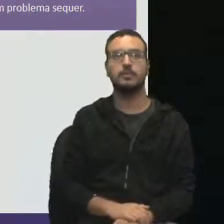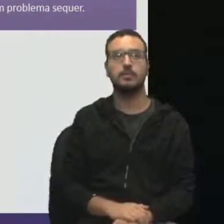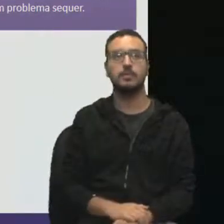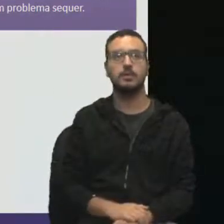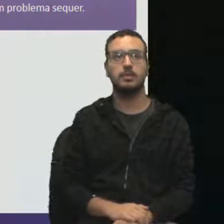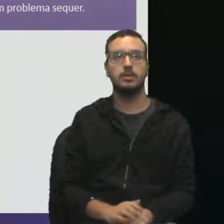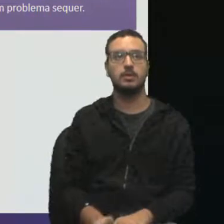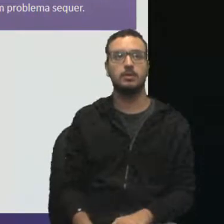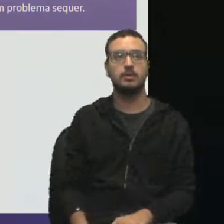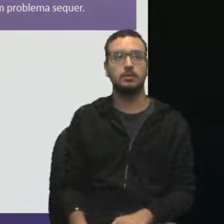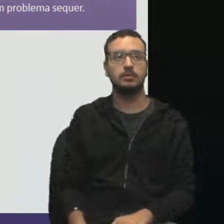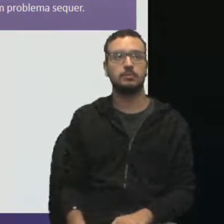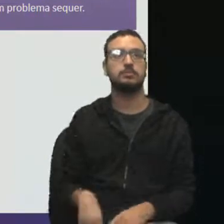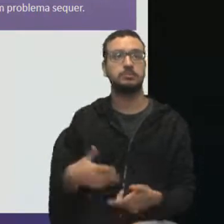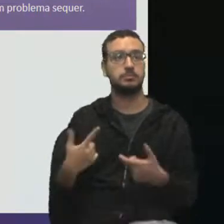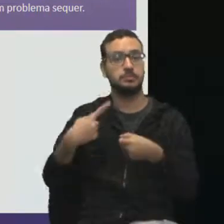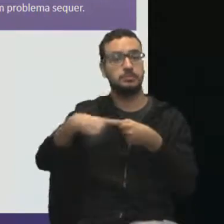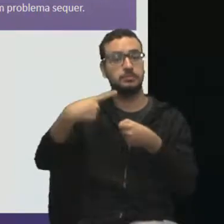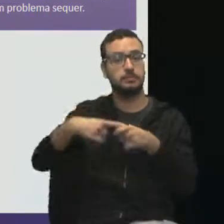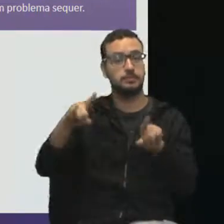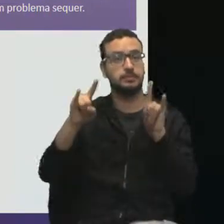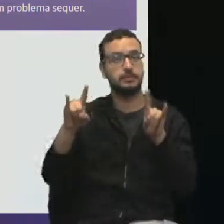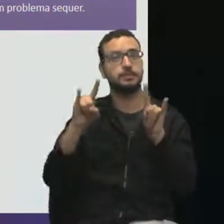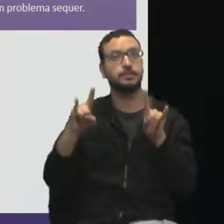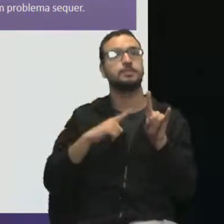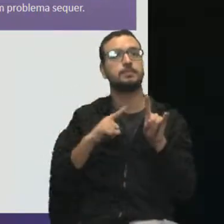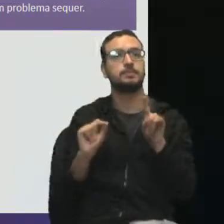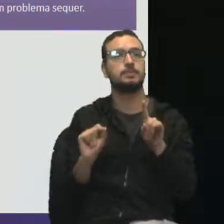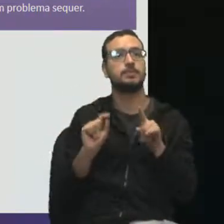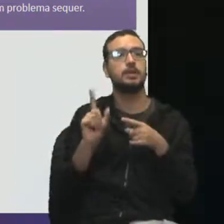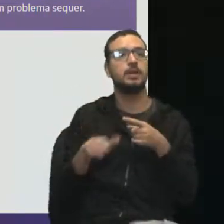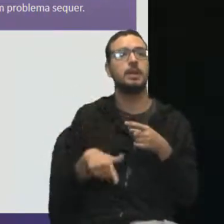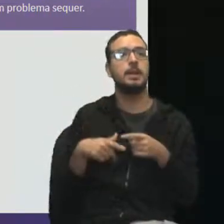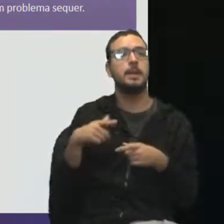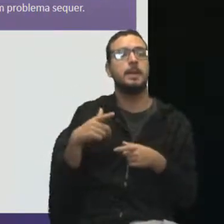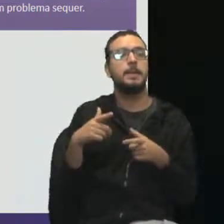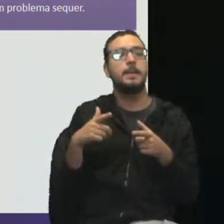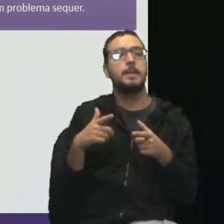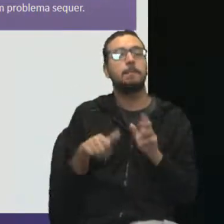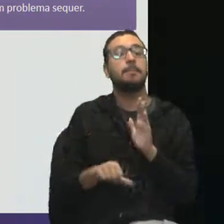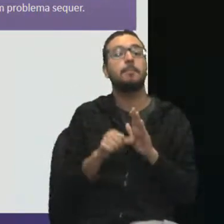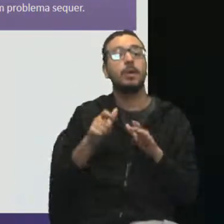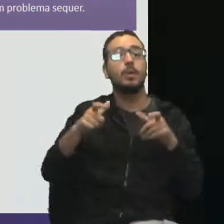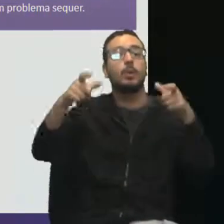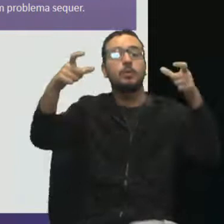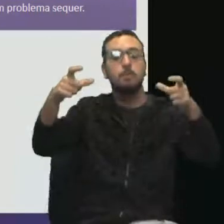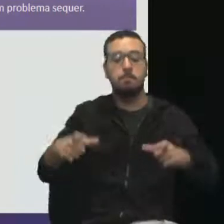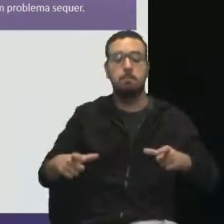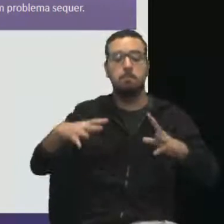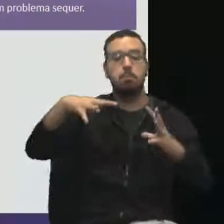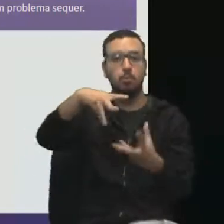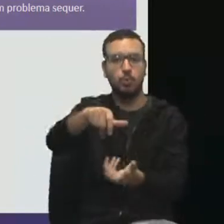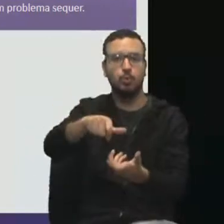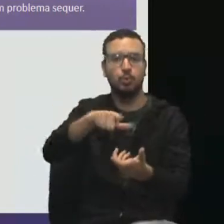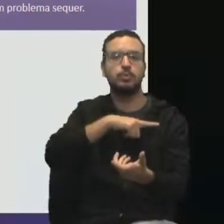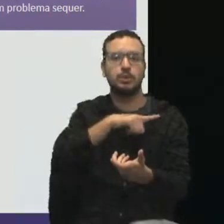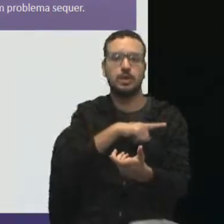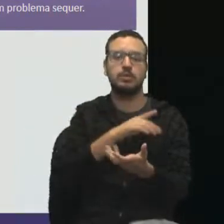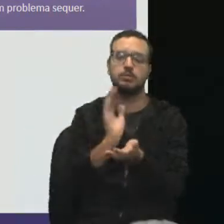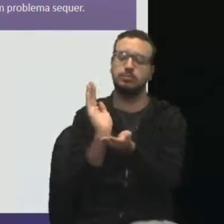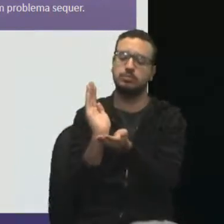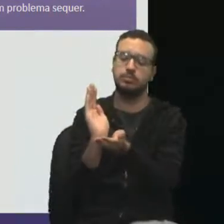Então, nossa cidade do rock tem o primeiro elemento, é o palco mundo. No palco mundo tem uma concha acústica,